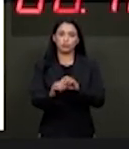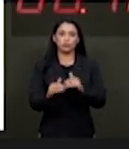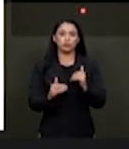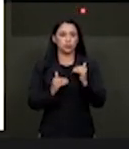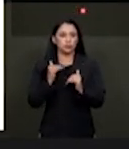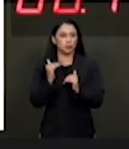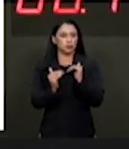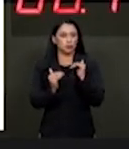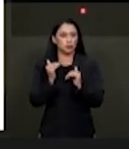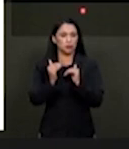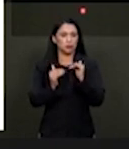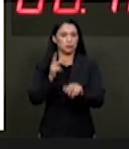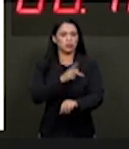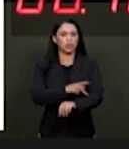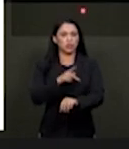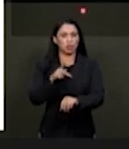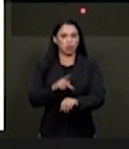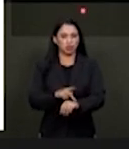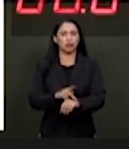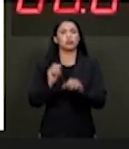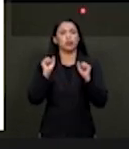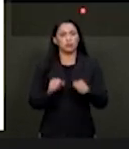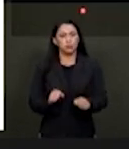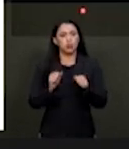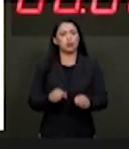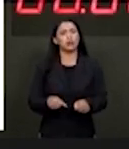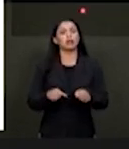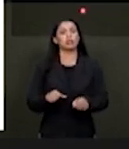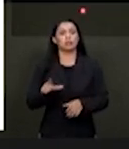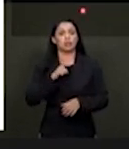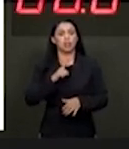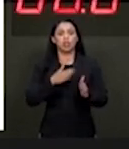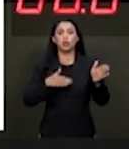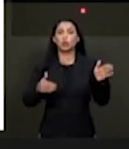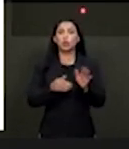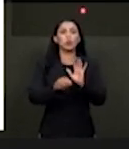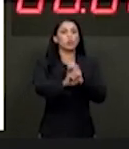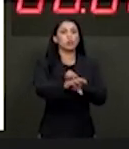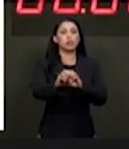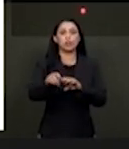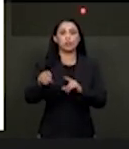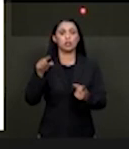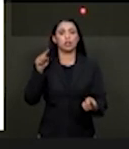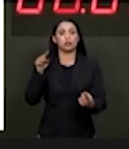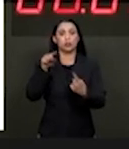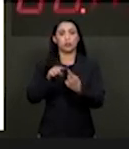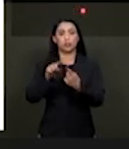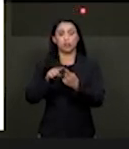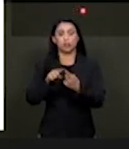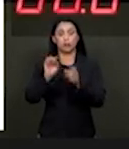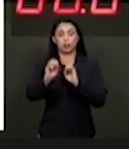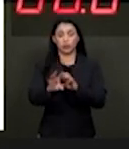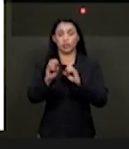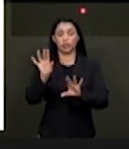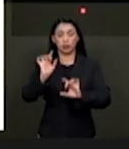caminhos pedagógicos execuíveis para que todos os estudantes público-alvo da educação especial possam usufruir integralmente